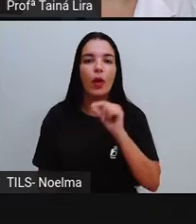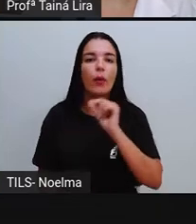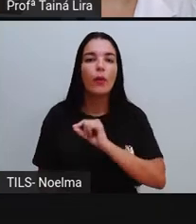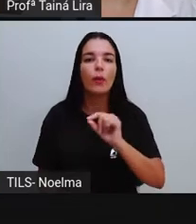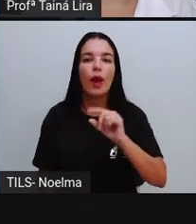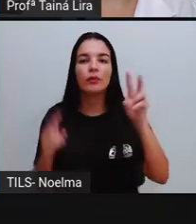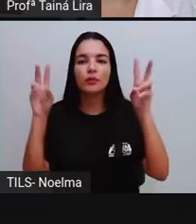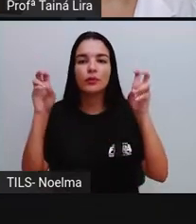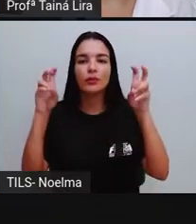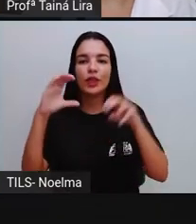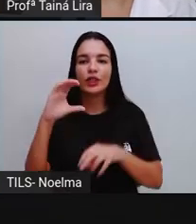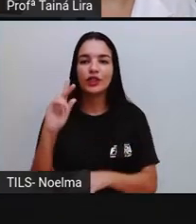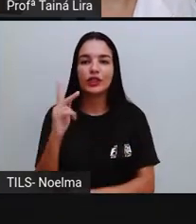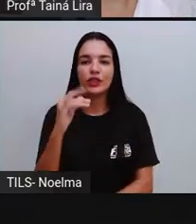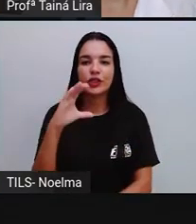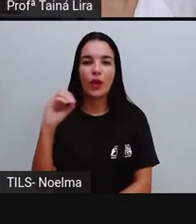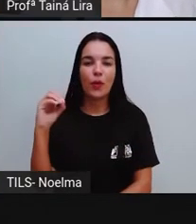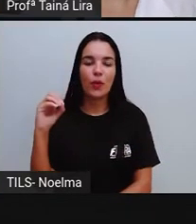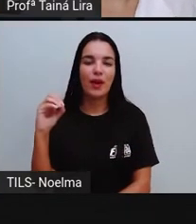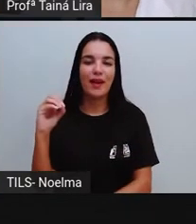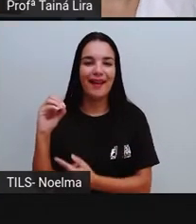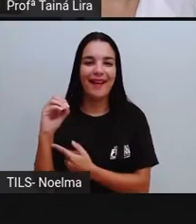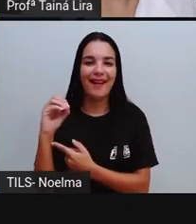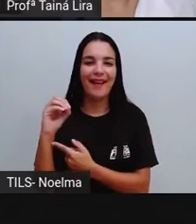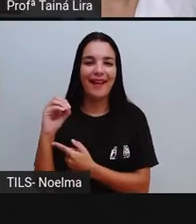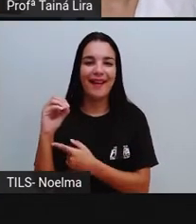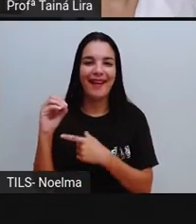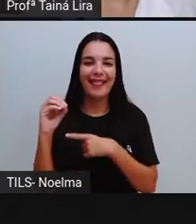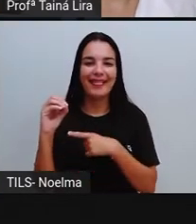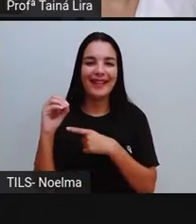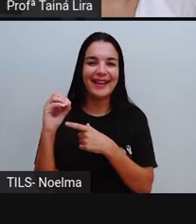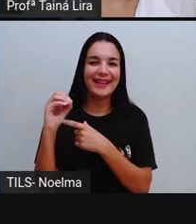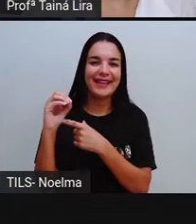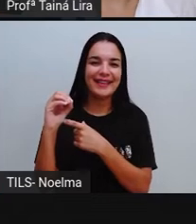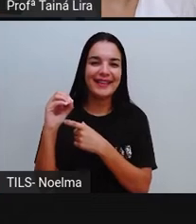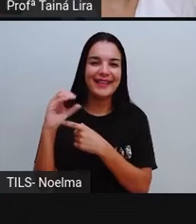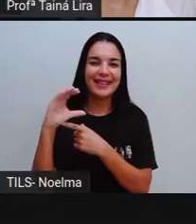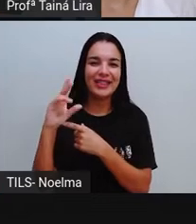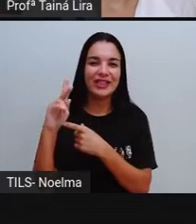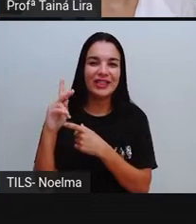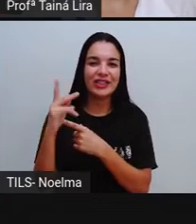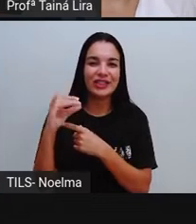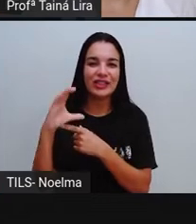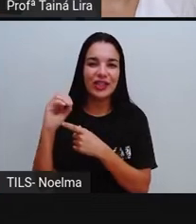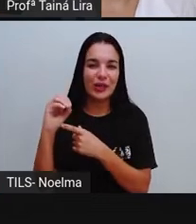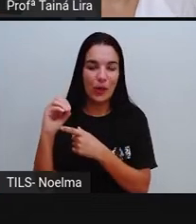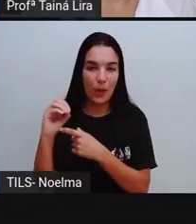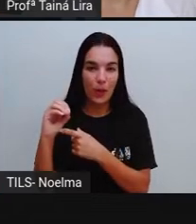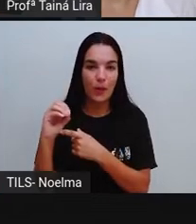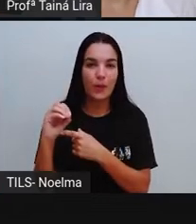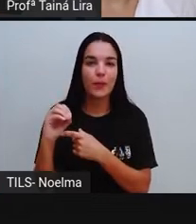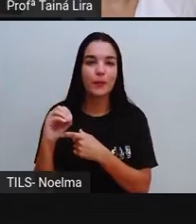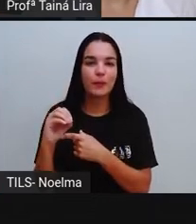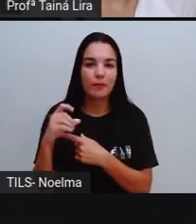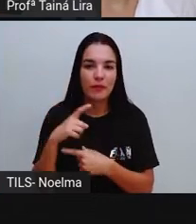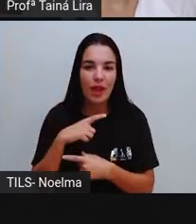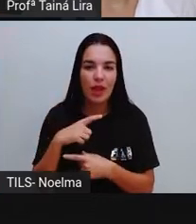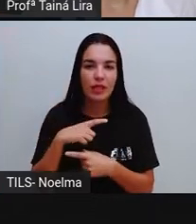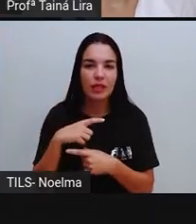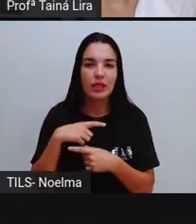título do texto, A loja do Chico, A gente tem, Né? A palavra, Ó, Chico, Ó,